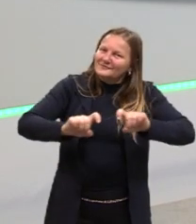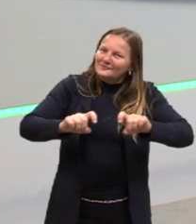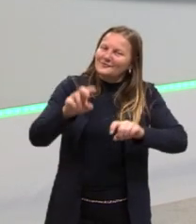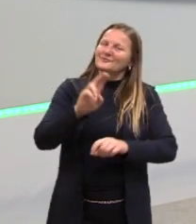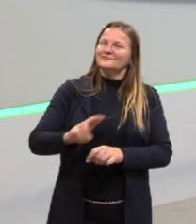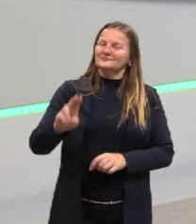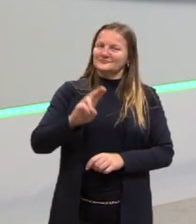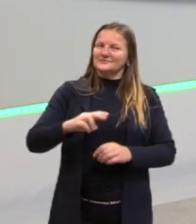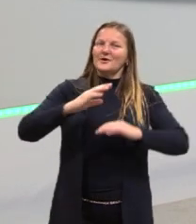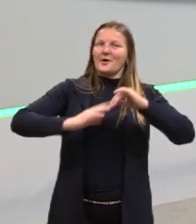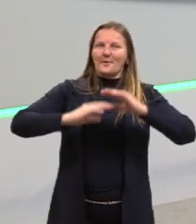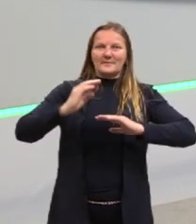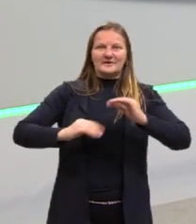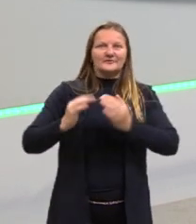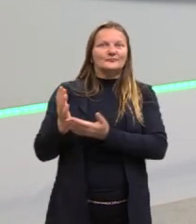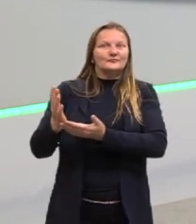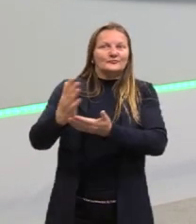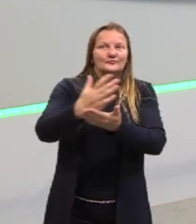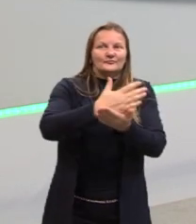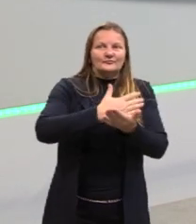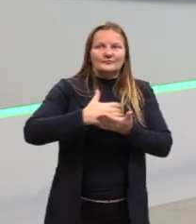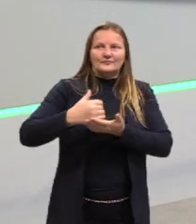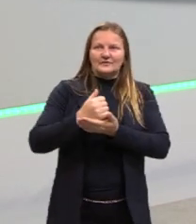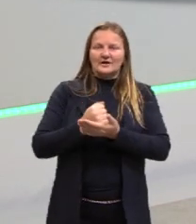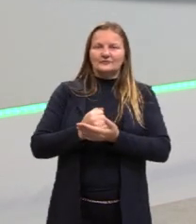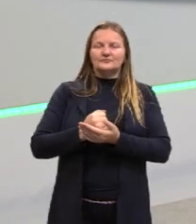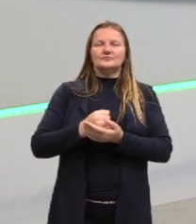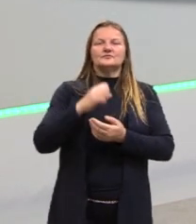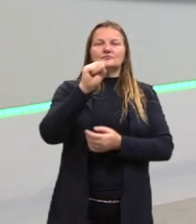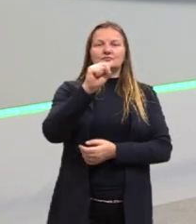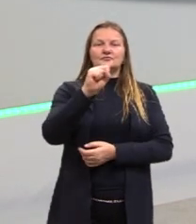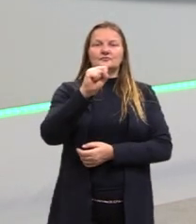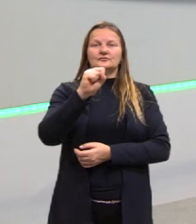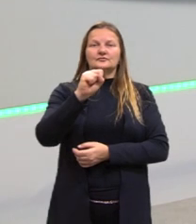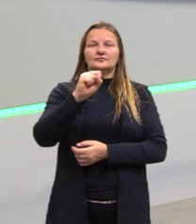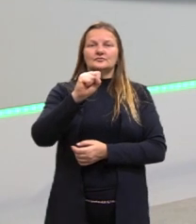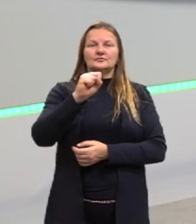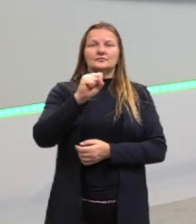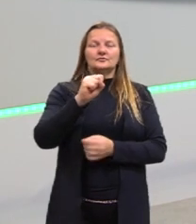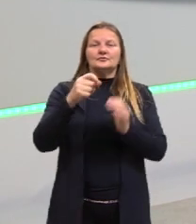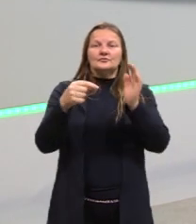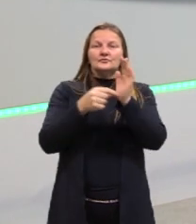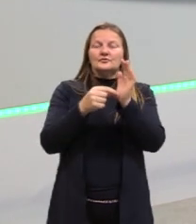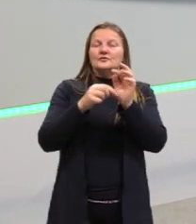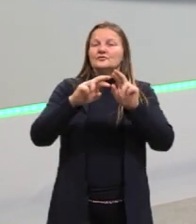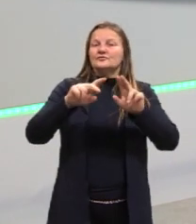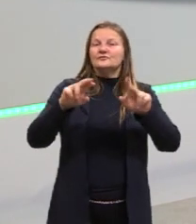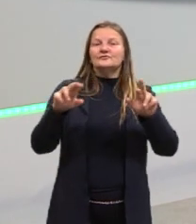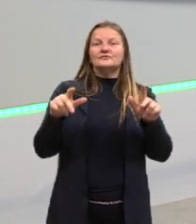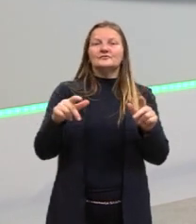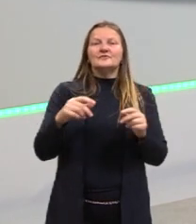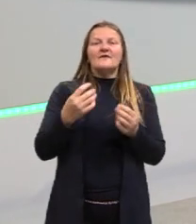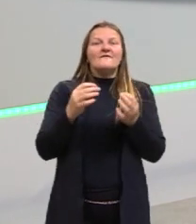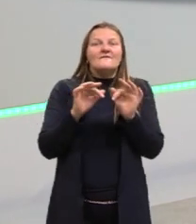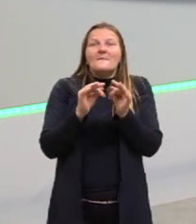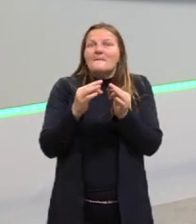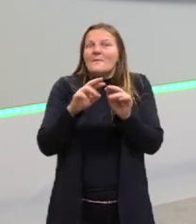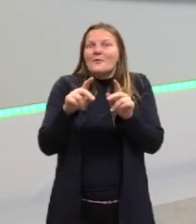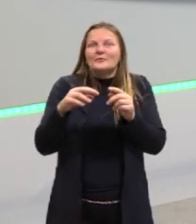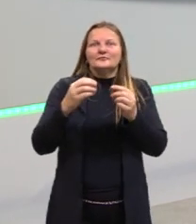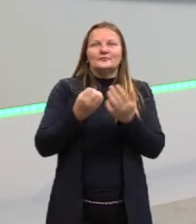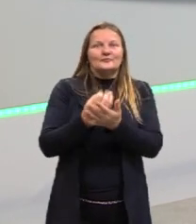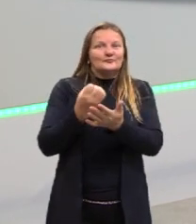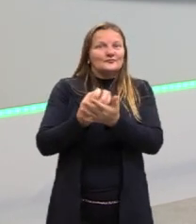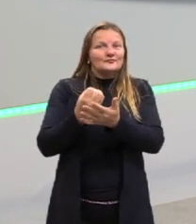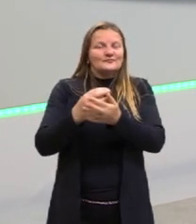aplicando esses dados em softwares, como por exemplo, as planilhas eletrônicas, né? E aqui no cantinho da imagem,